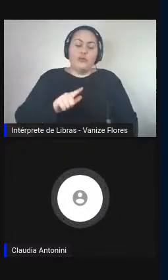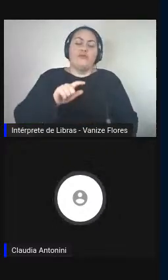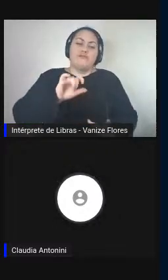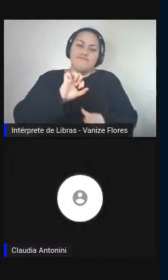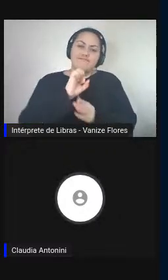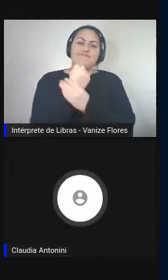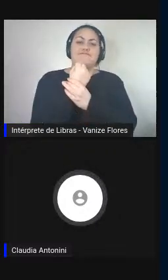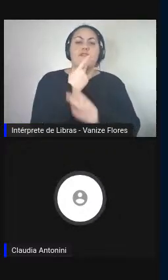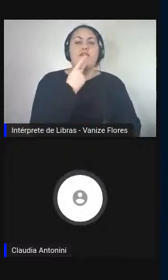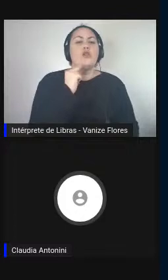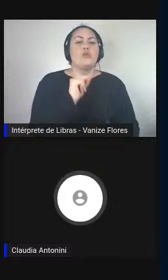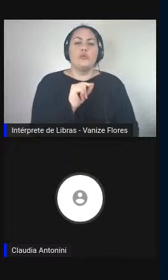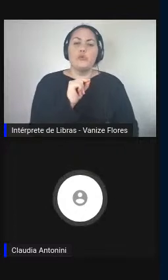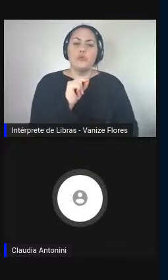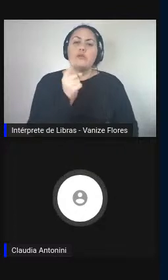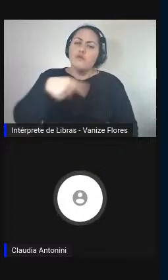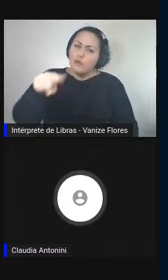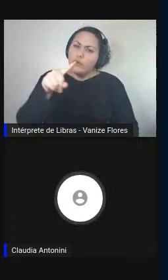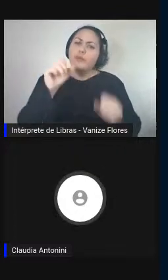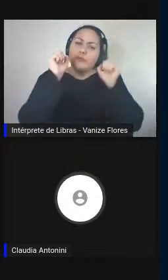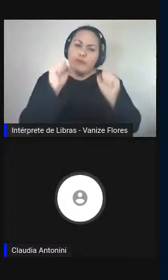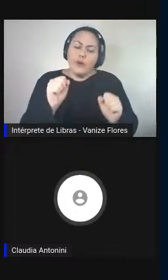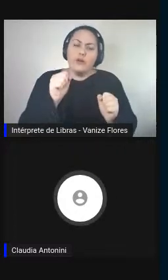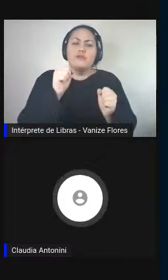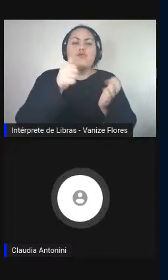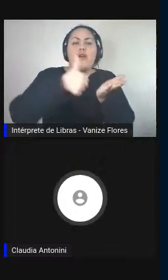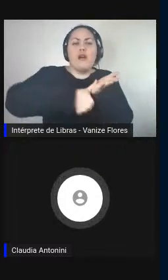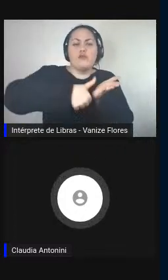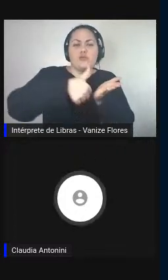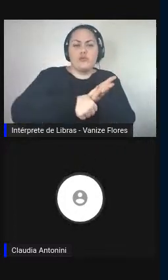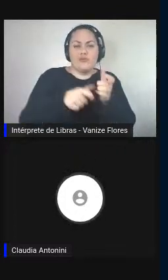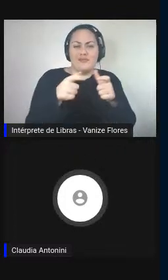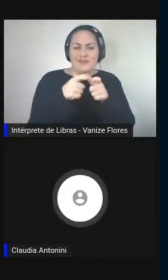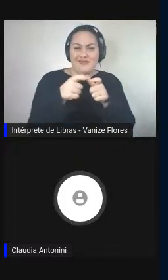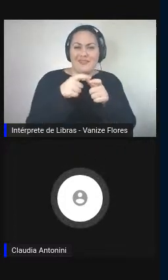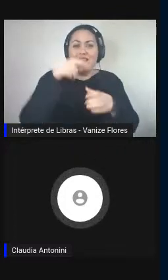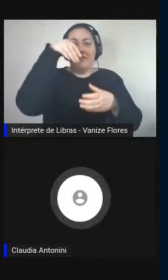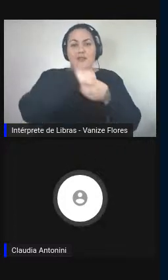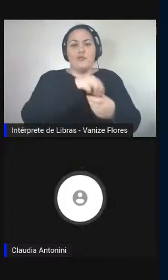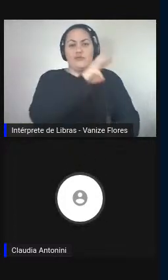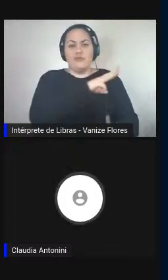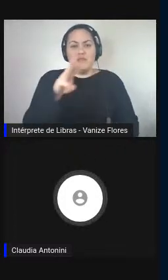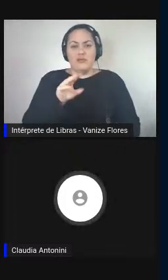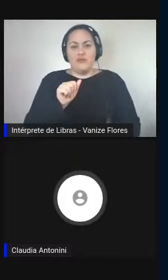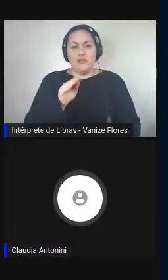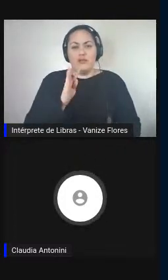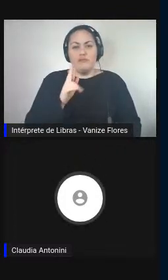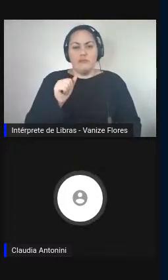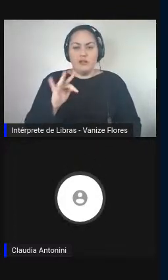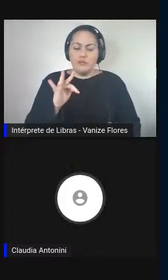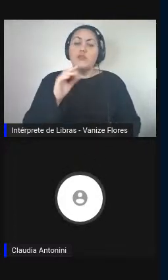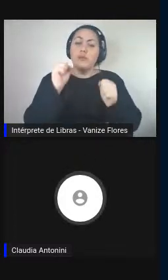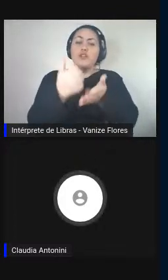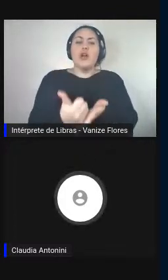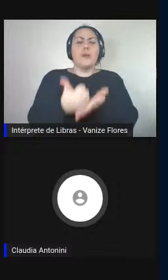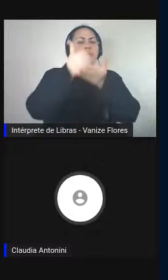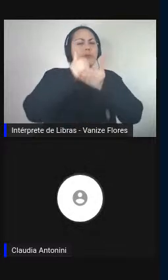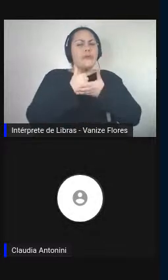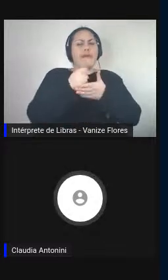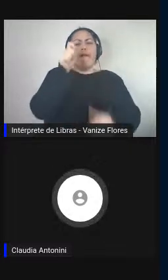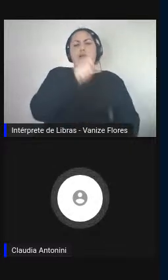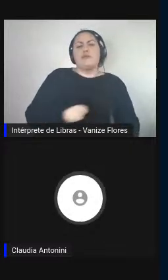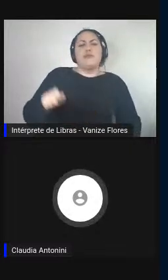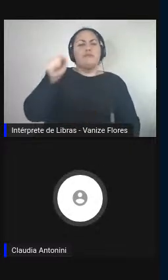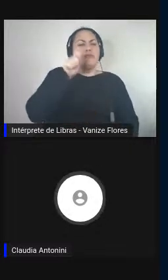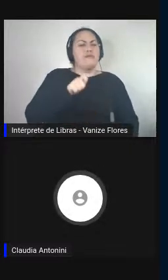associem no site da Abrapt, vocês encontrarão as instruções para fazê-lo, para apoiar a associação em todas as suas atividades e